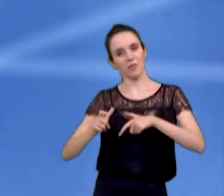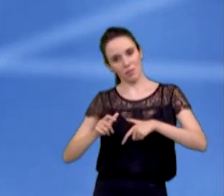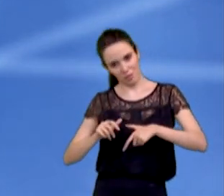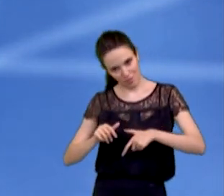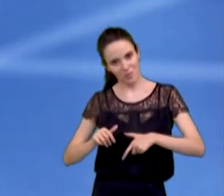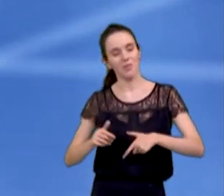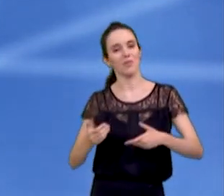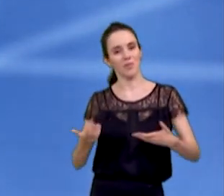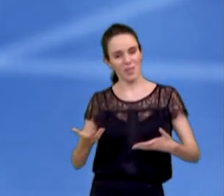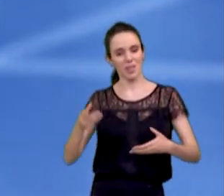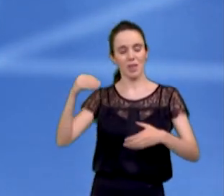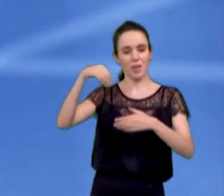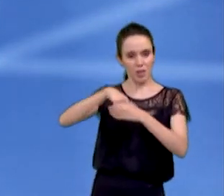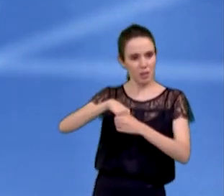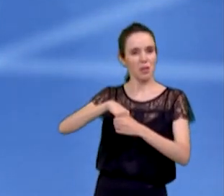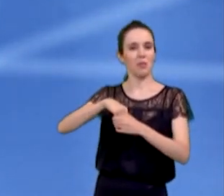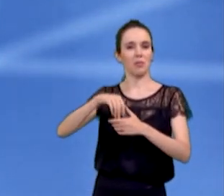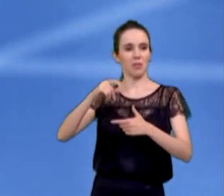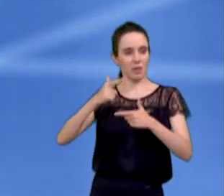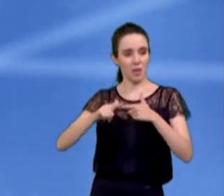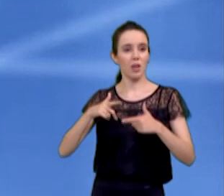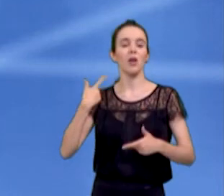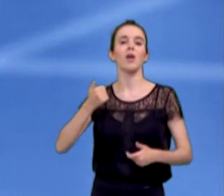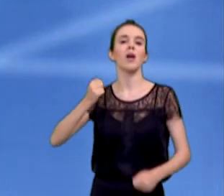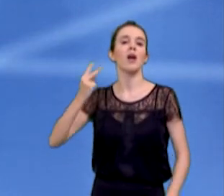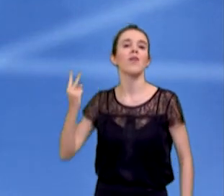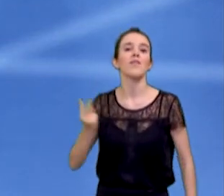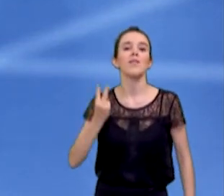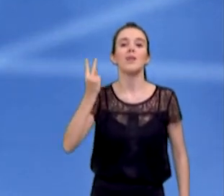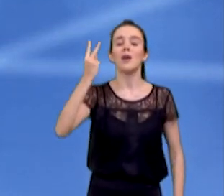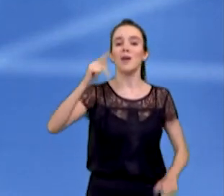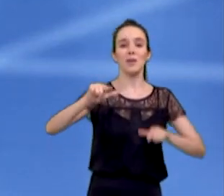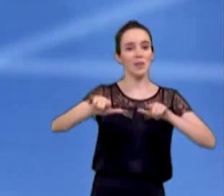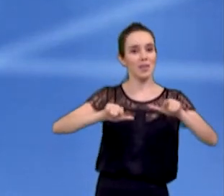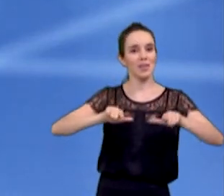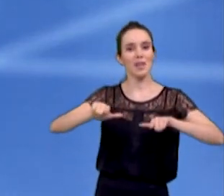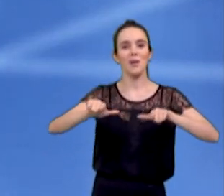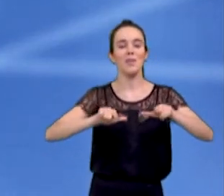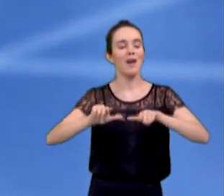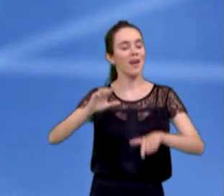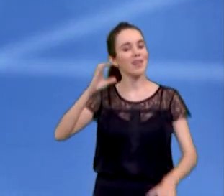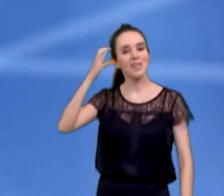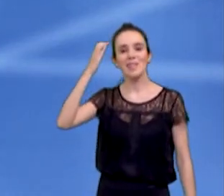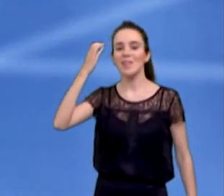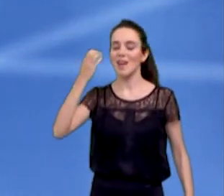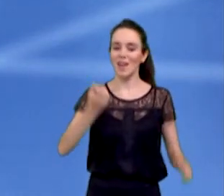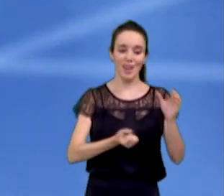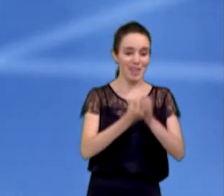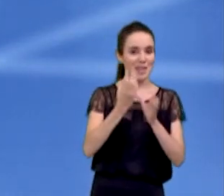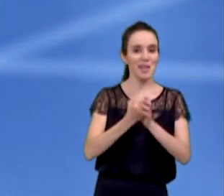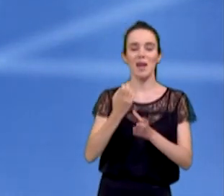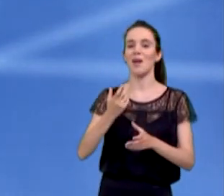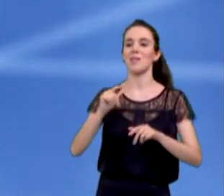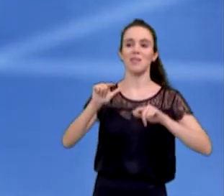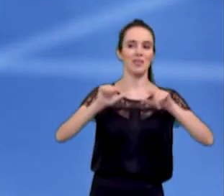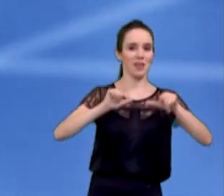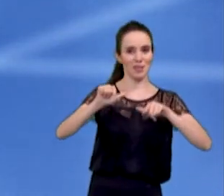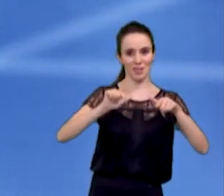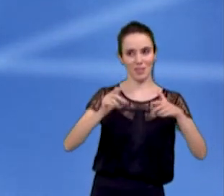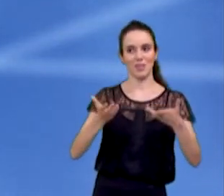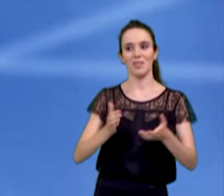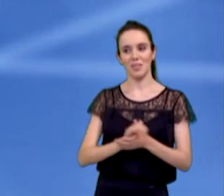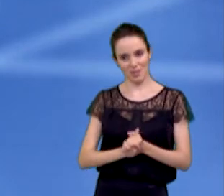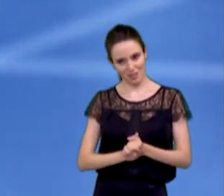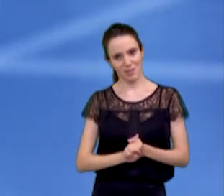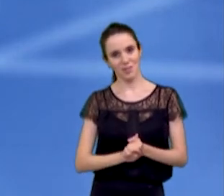lideranças que estão lá dentro, para que a gente possa valorizar o emprego, a ciência, as startups, a criação de emprego e renda, para a gente poder, de fato,